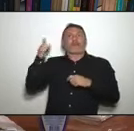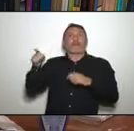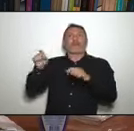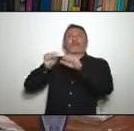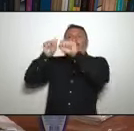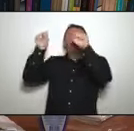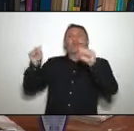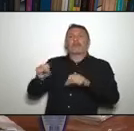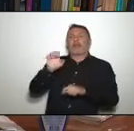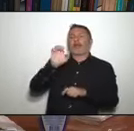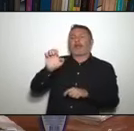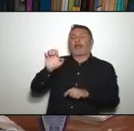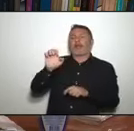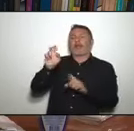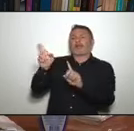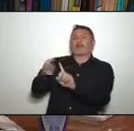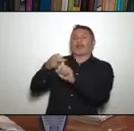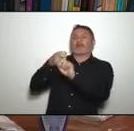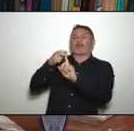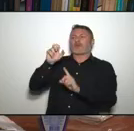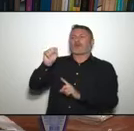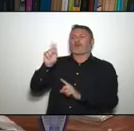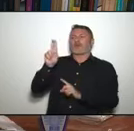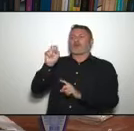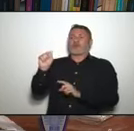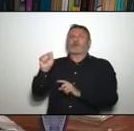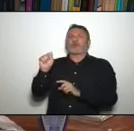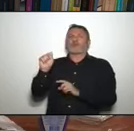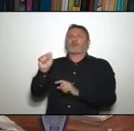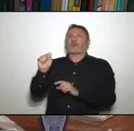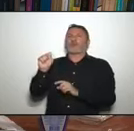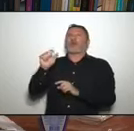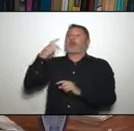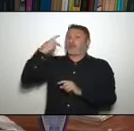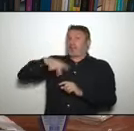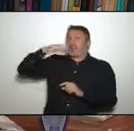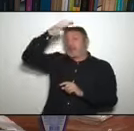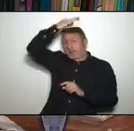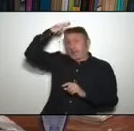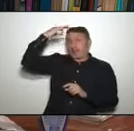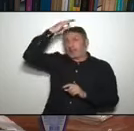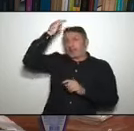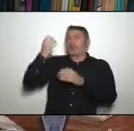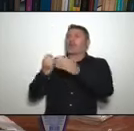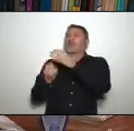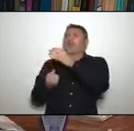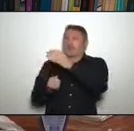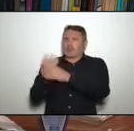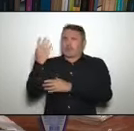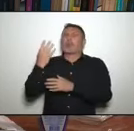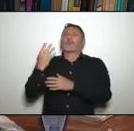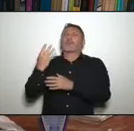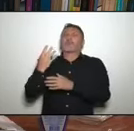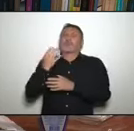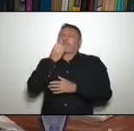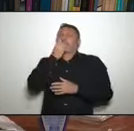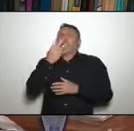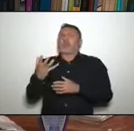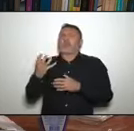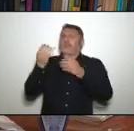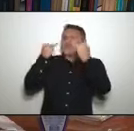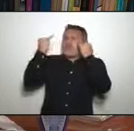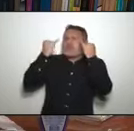que é um sistema de notificação desenvolvido aqui no Estado do Espírito Santo e que funciona muito, mas muito bem.